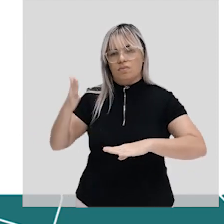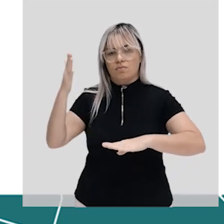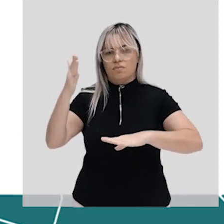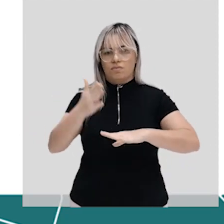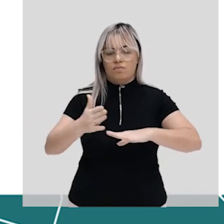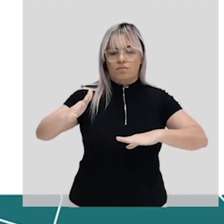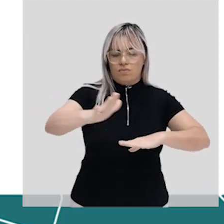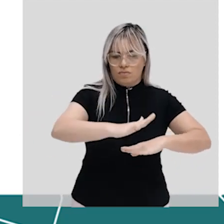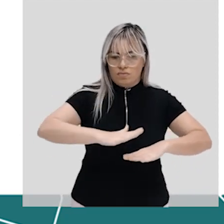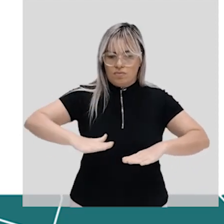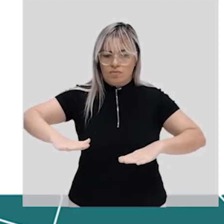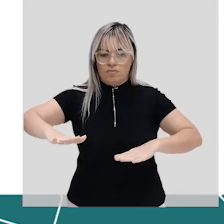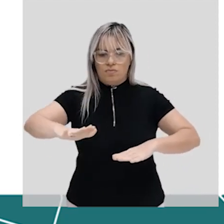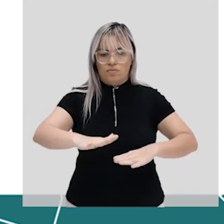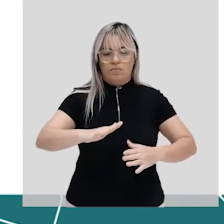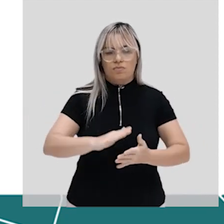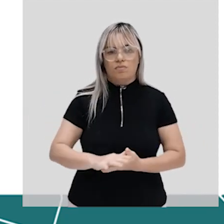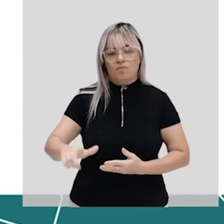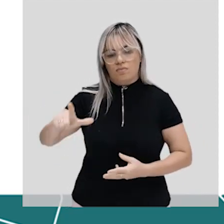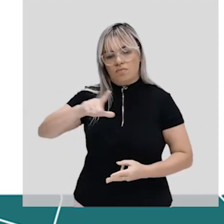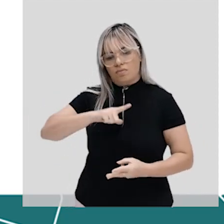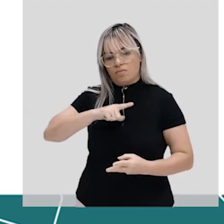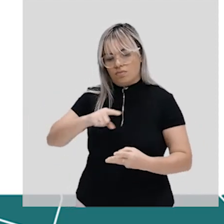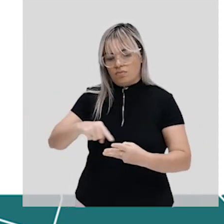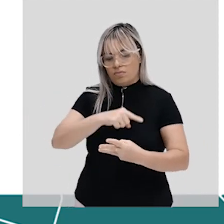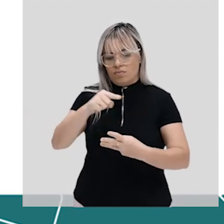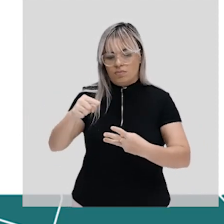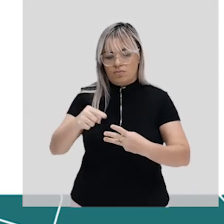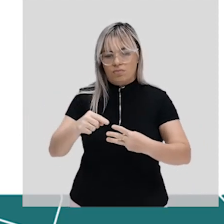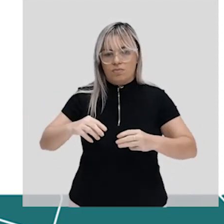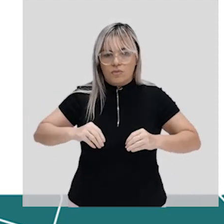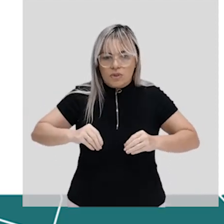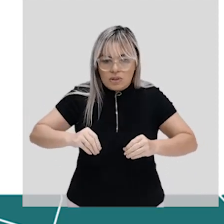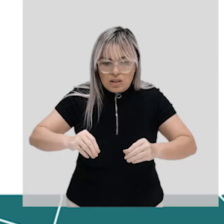nação o estado moderno tem território